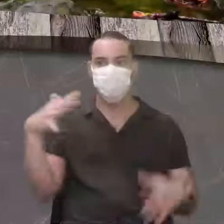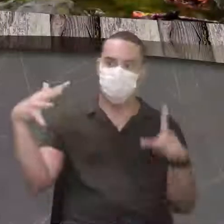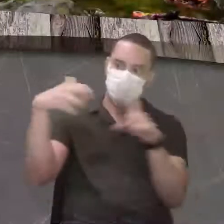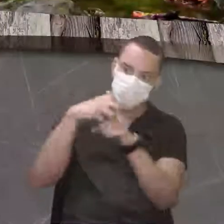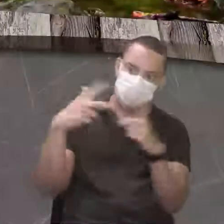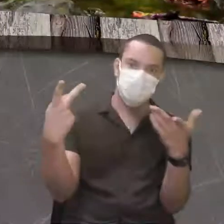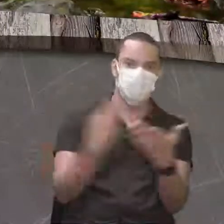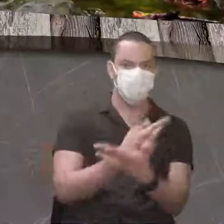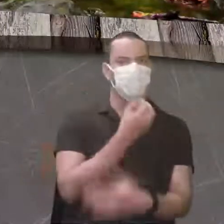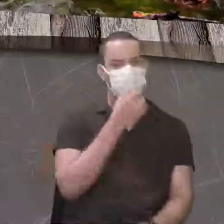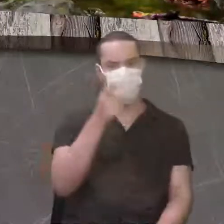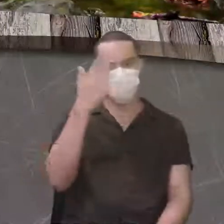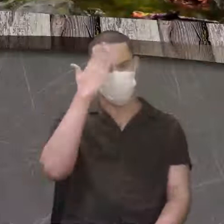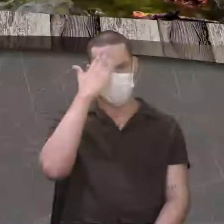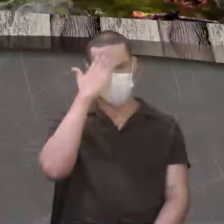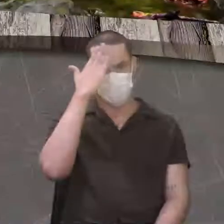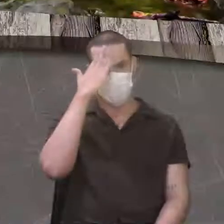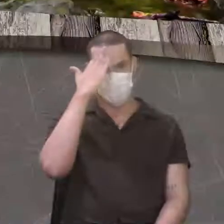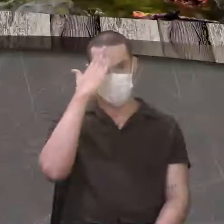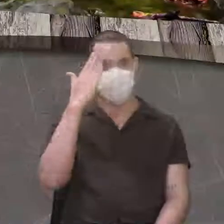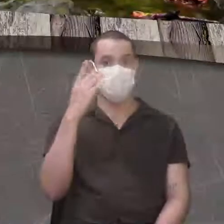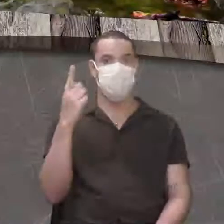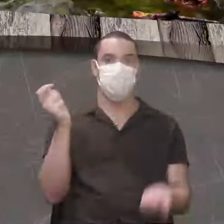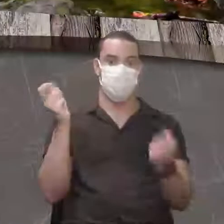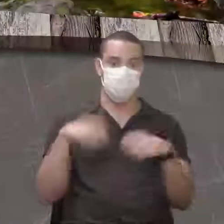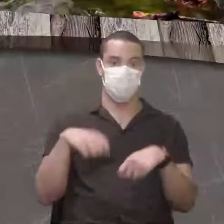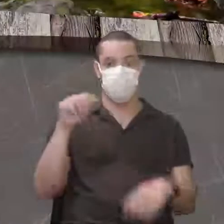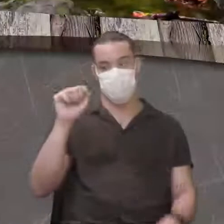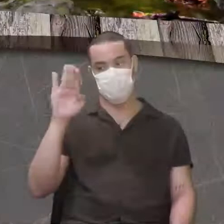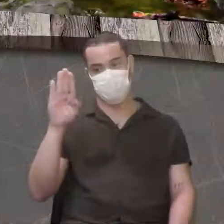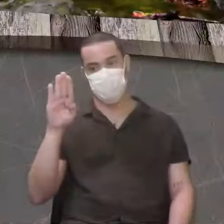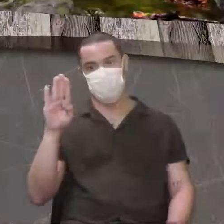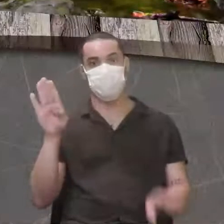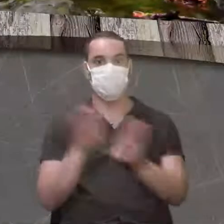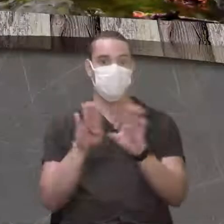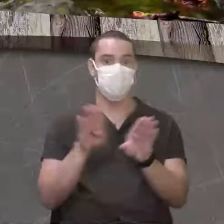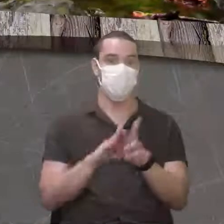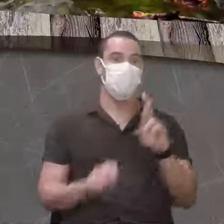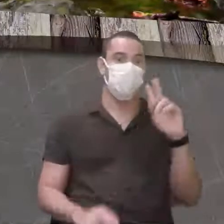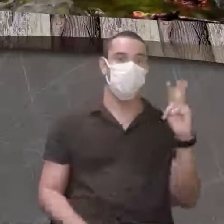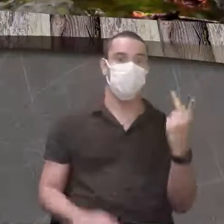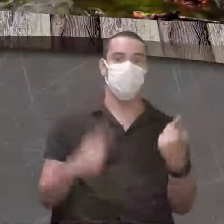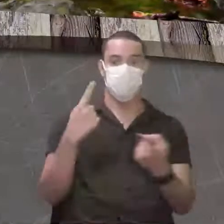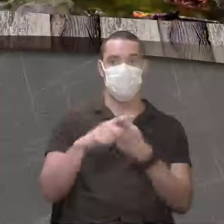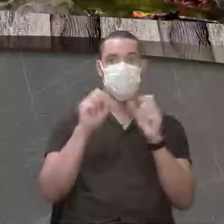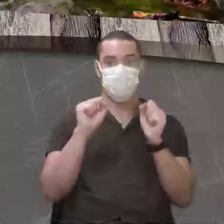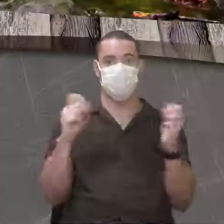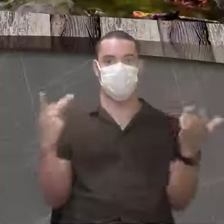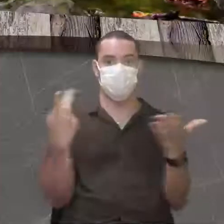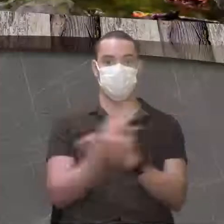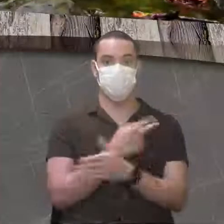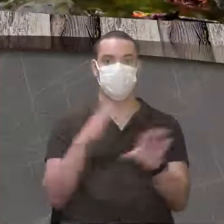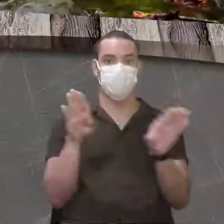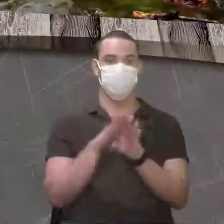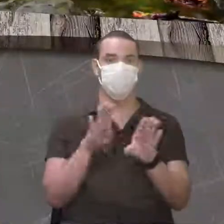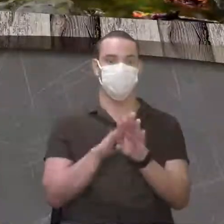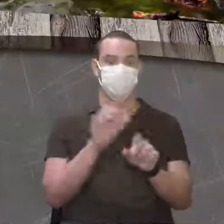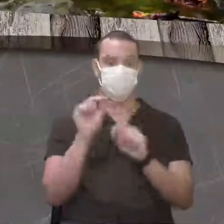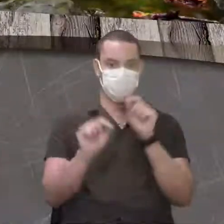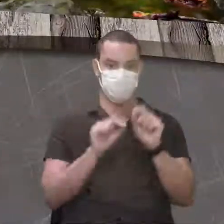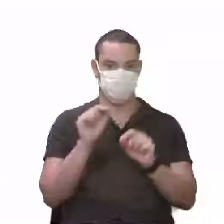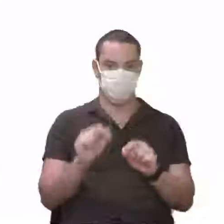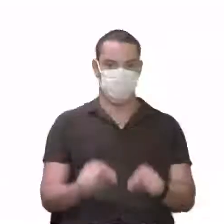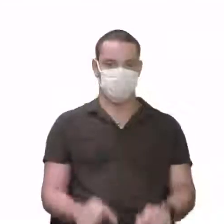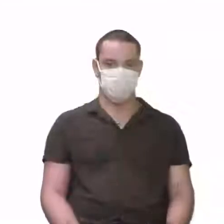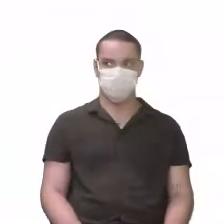saber a sua tipagem sanguínea, tanto para o fator AB quanto RH. Por quê? Porque pode acontecer também, olha, joga lá no